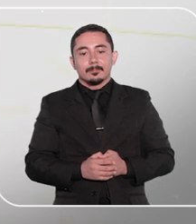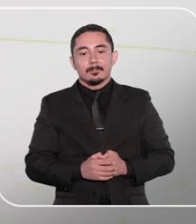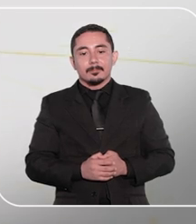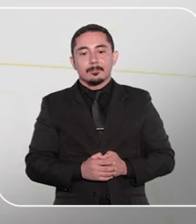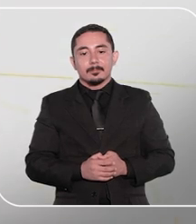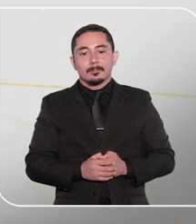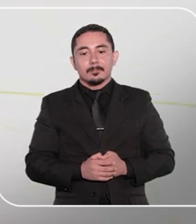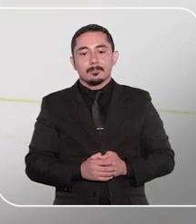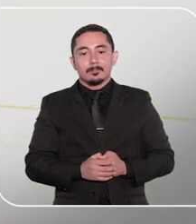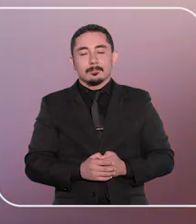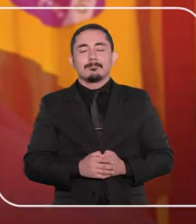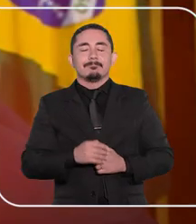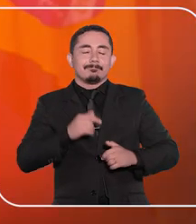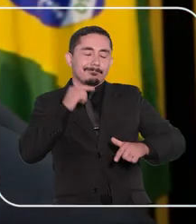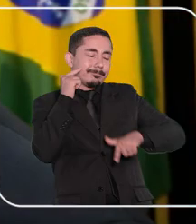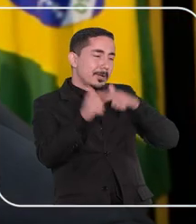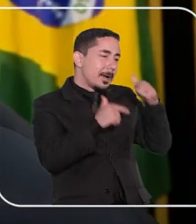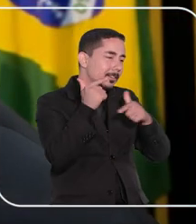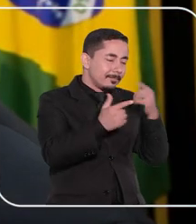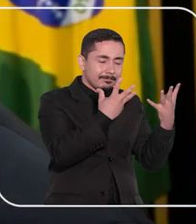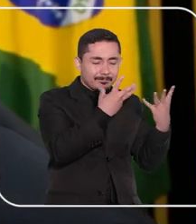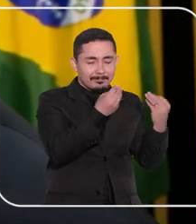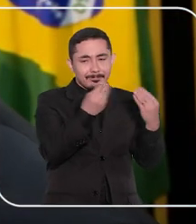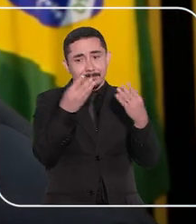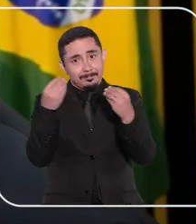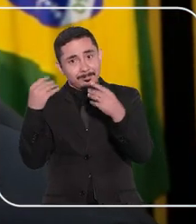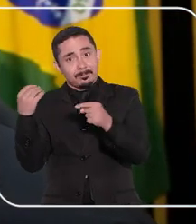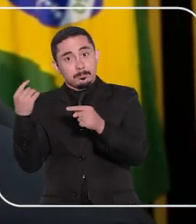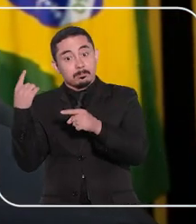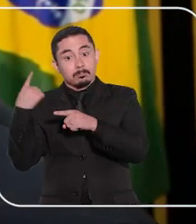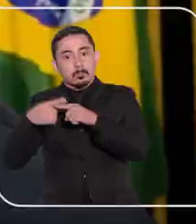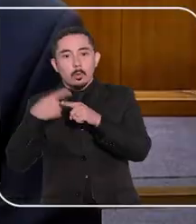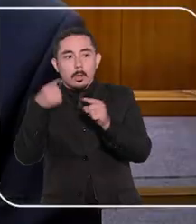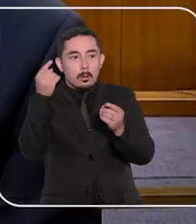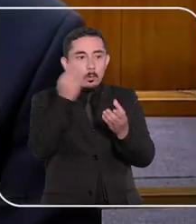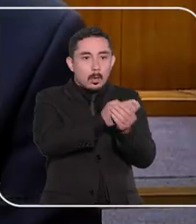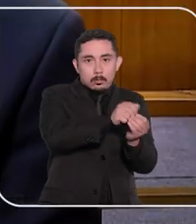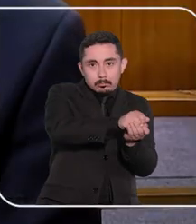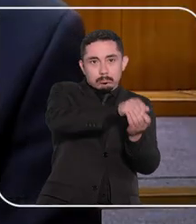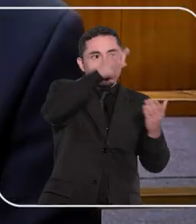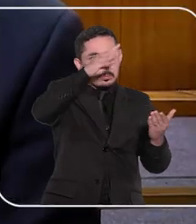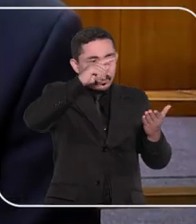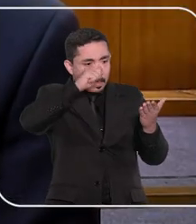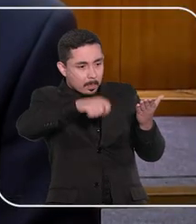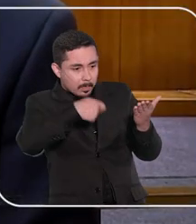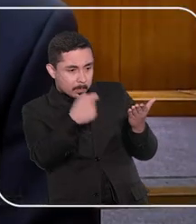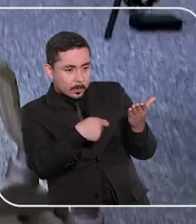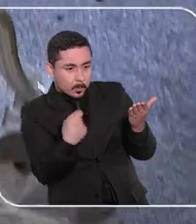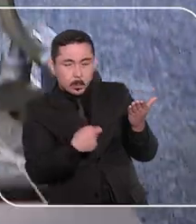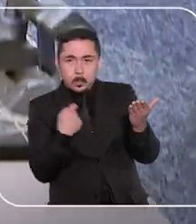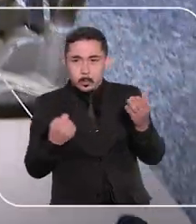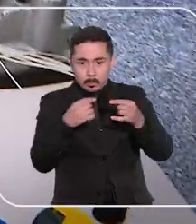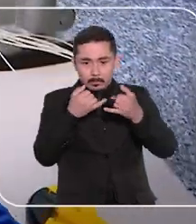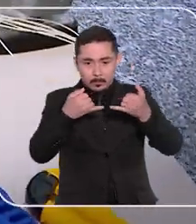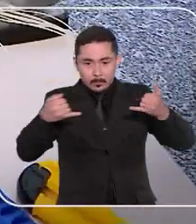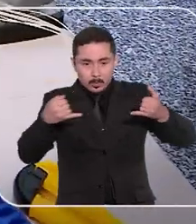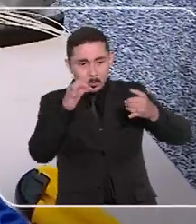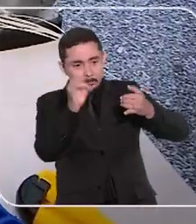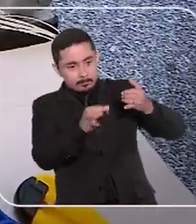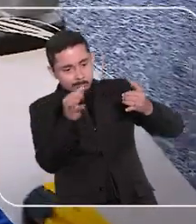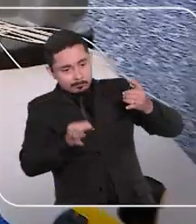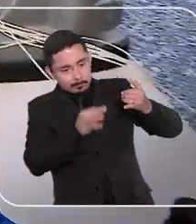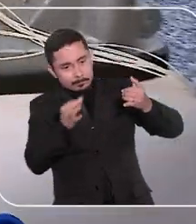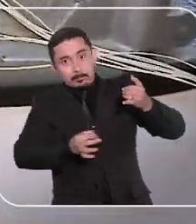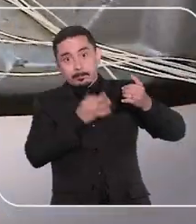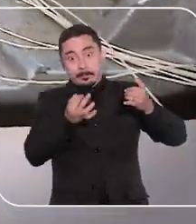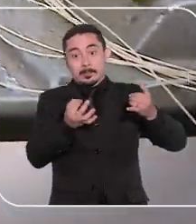a Era muito trabalho até porque era o processo físico costurado com a barbante